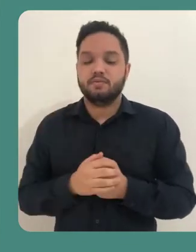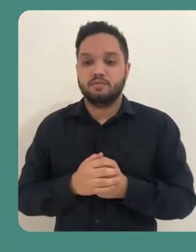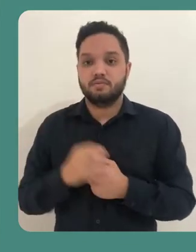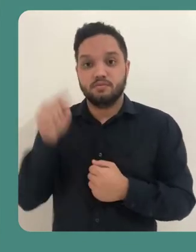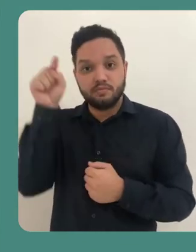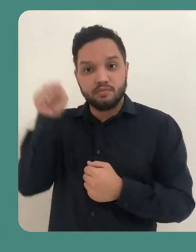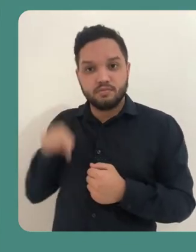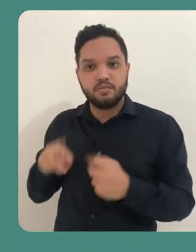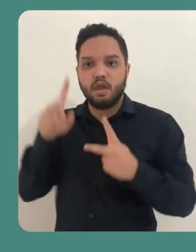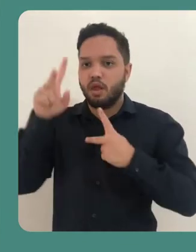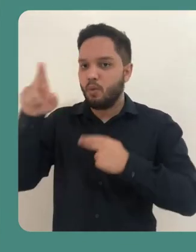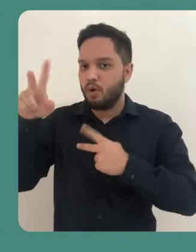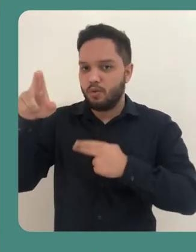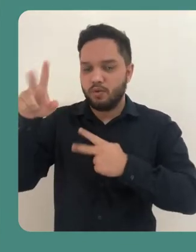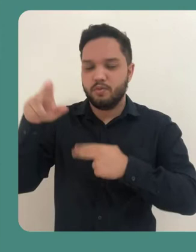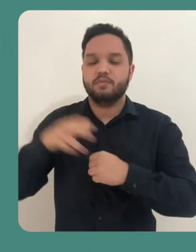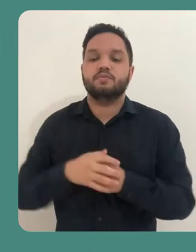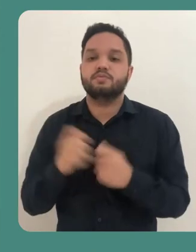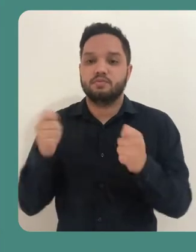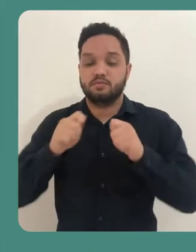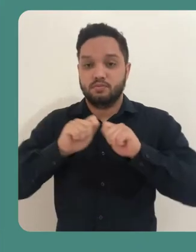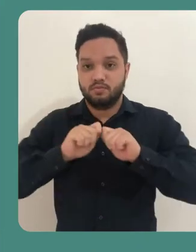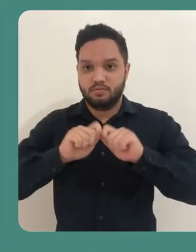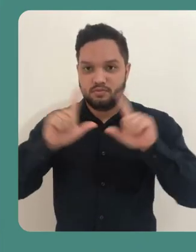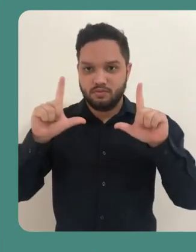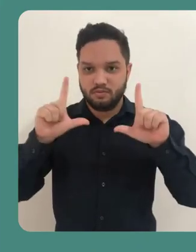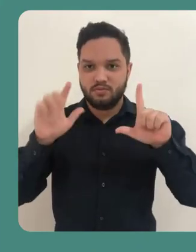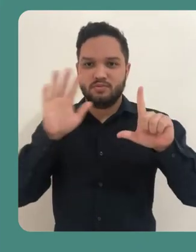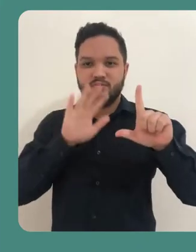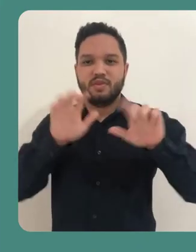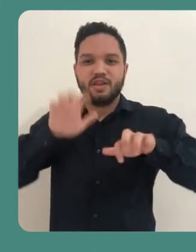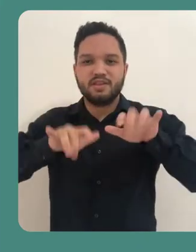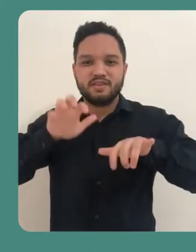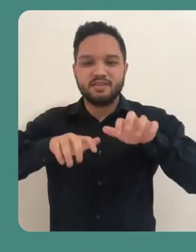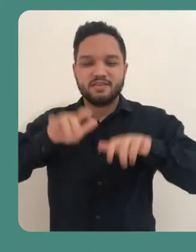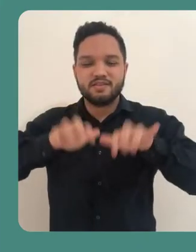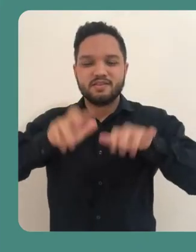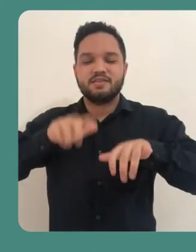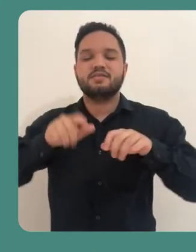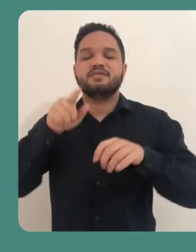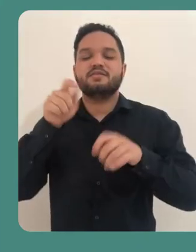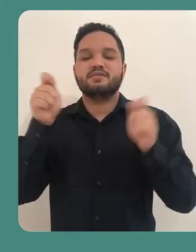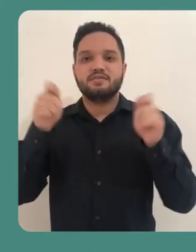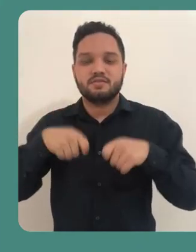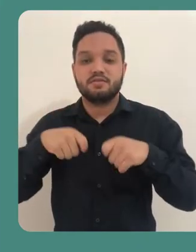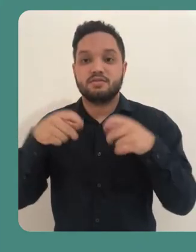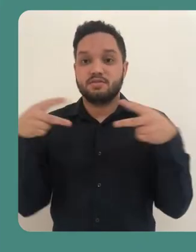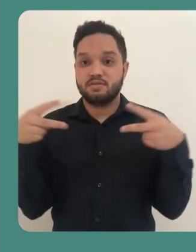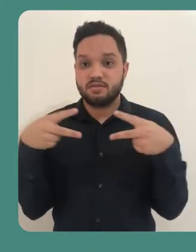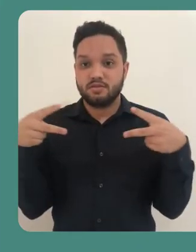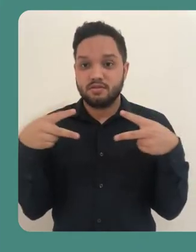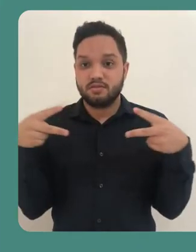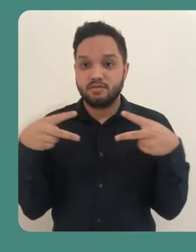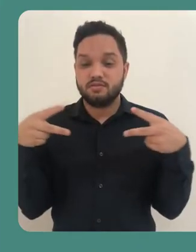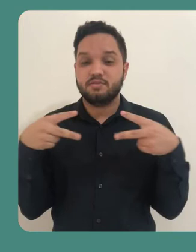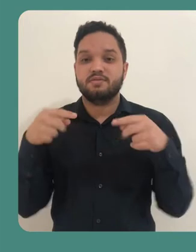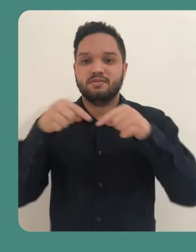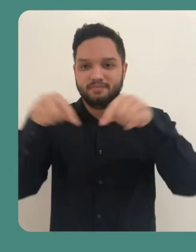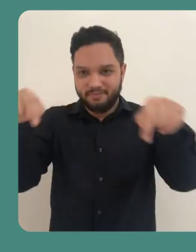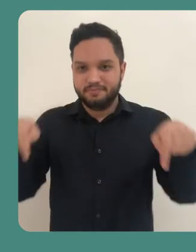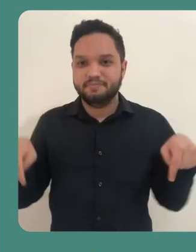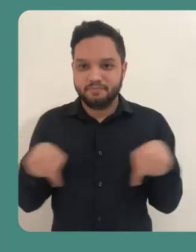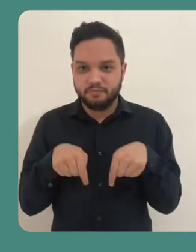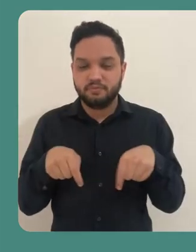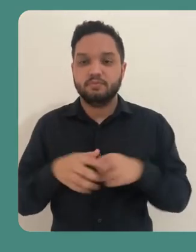Os dois vão realizar o mesmo processo. Eles vão abrir uma caixa de diálogo aqui com o link dessa